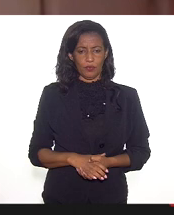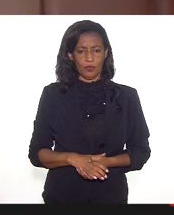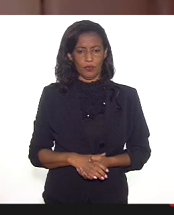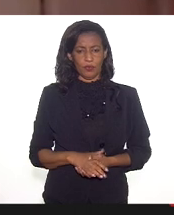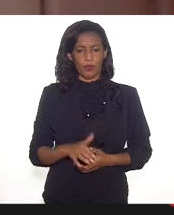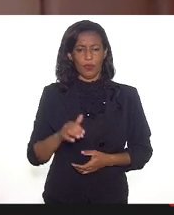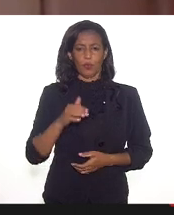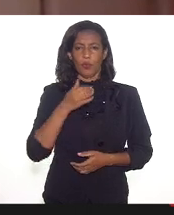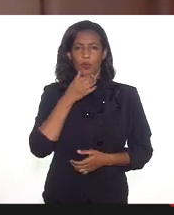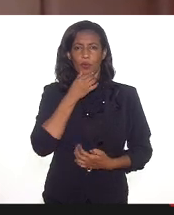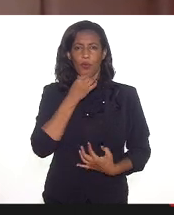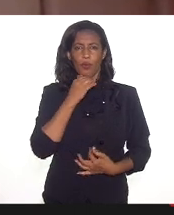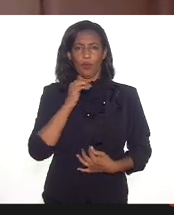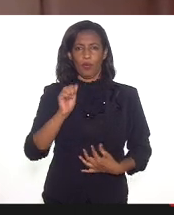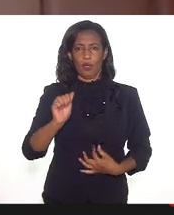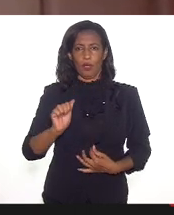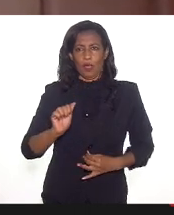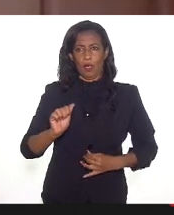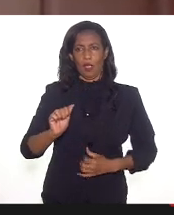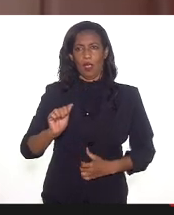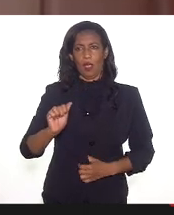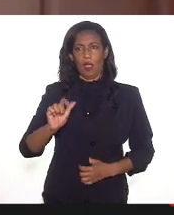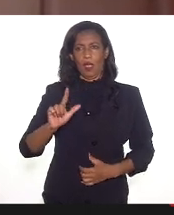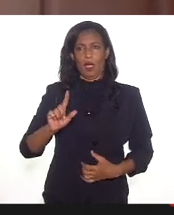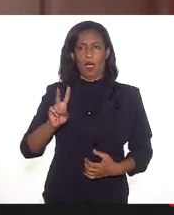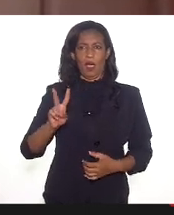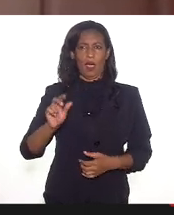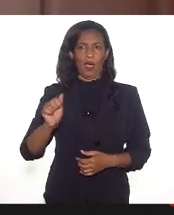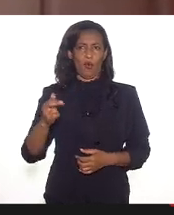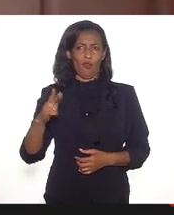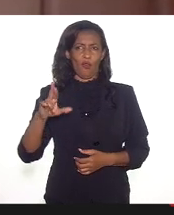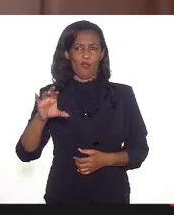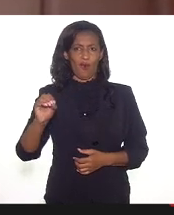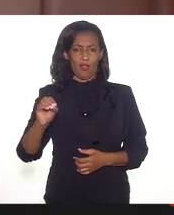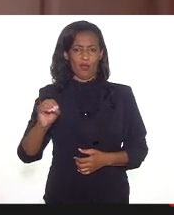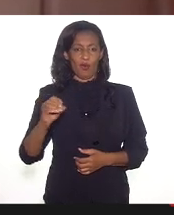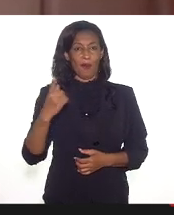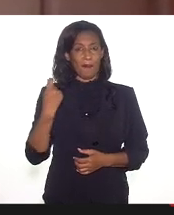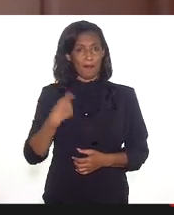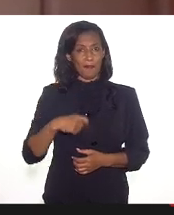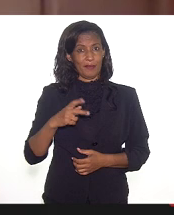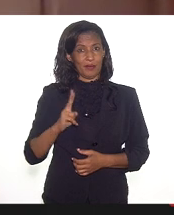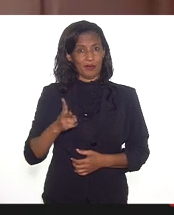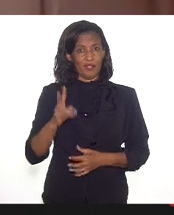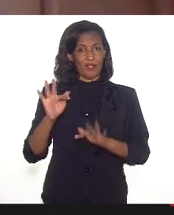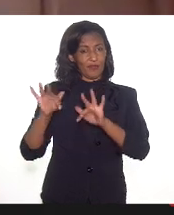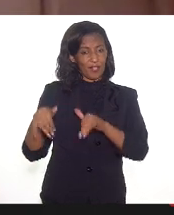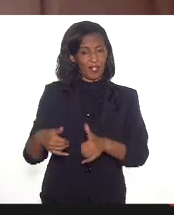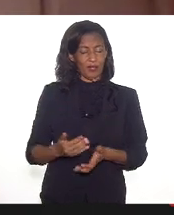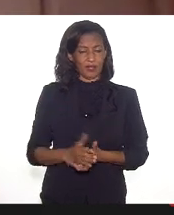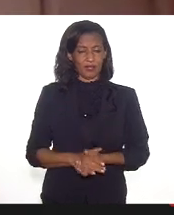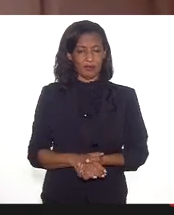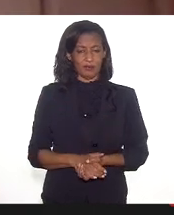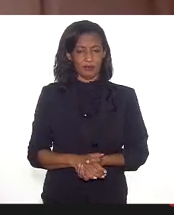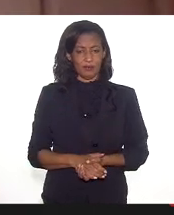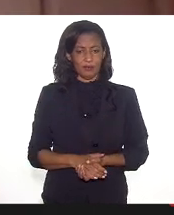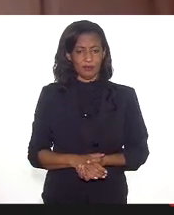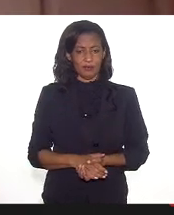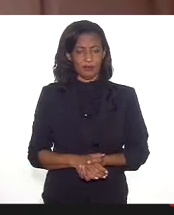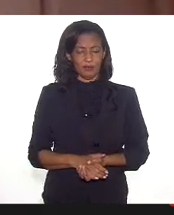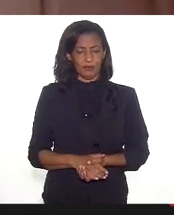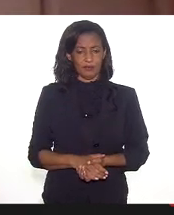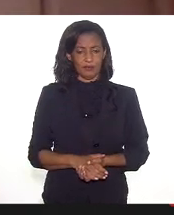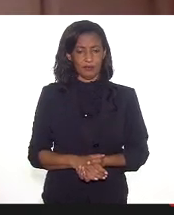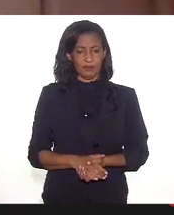Álvaro solicitou, vou te dar cinco minutos, Álvaro, porque a gente precisa caminhar para o final, a gente ia ler os